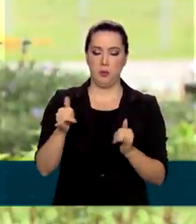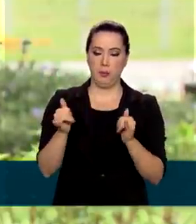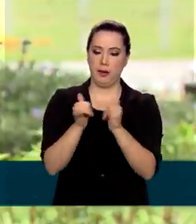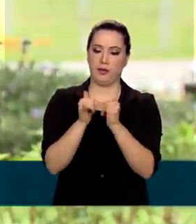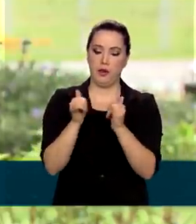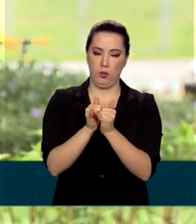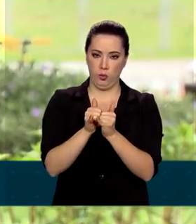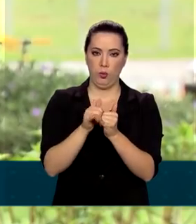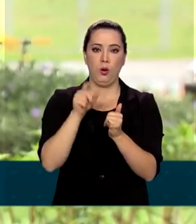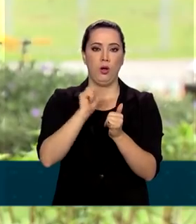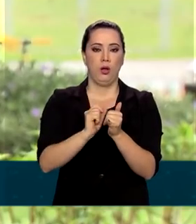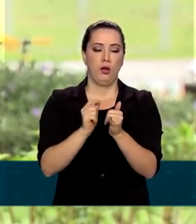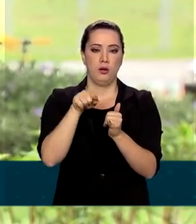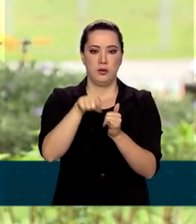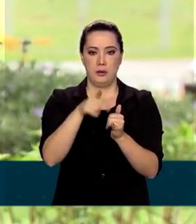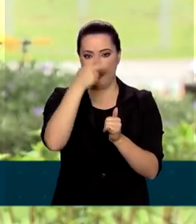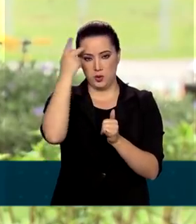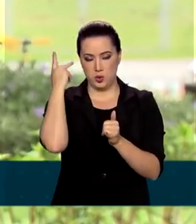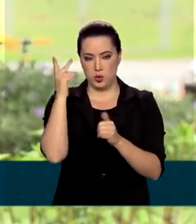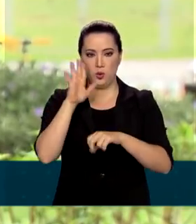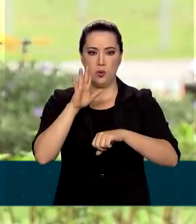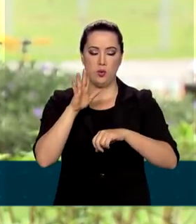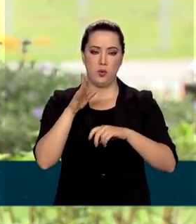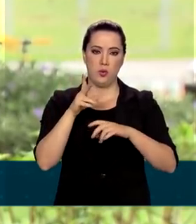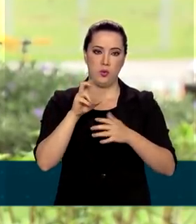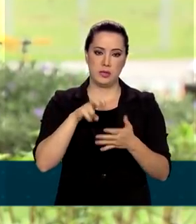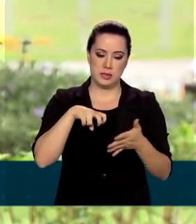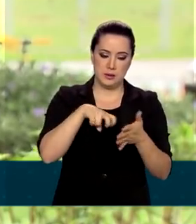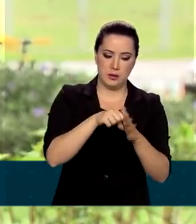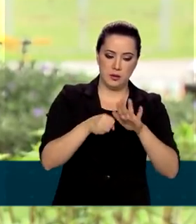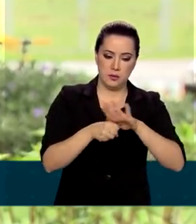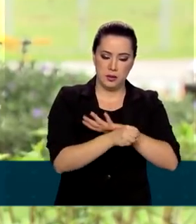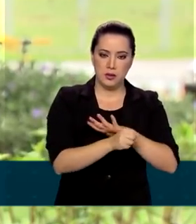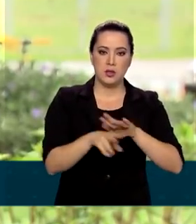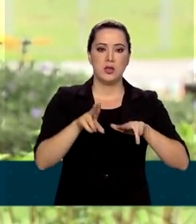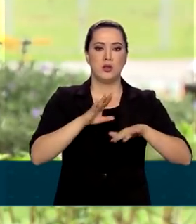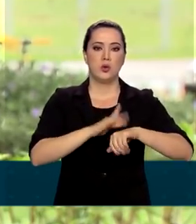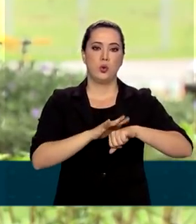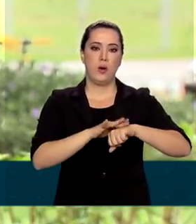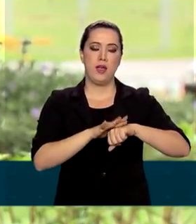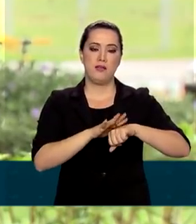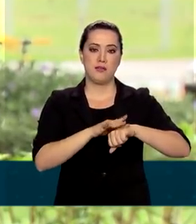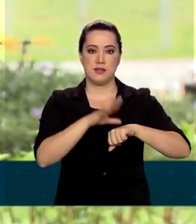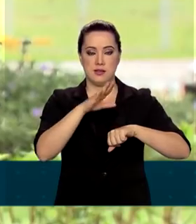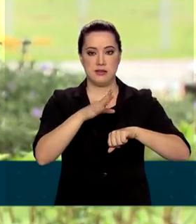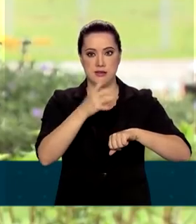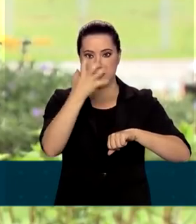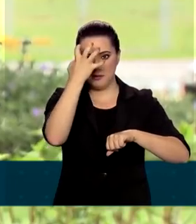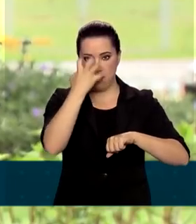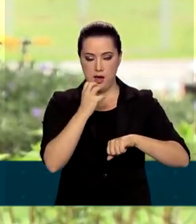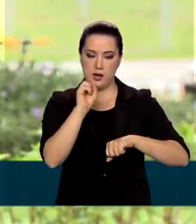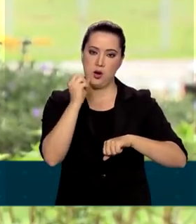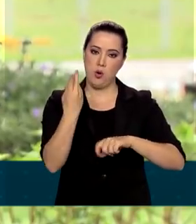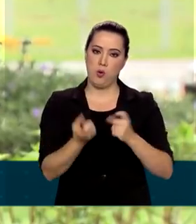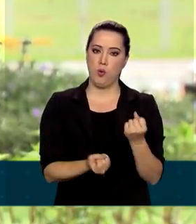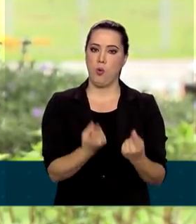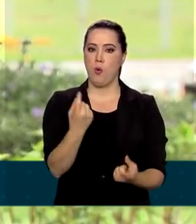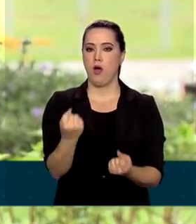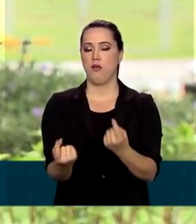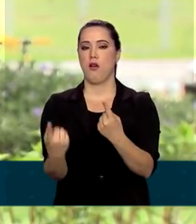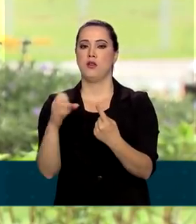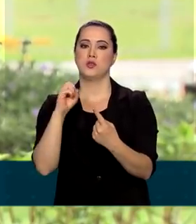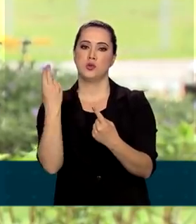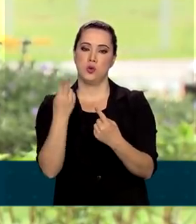presos condenados que tenham doenças graves, como câncer, AIDS ou doenças raras, ou que se tornaram deficientes